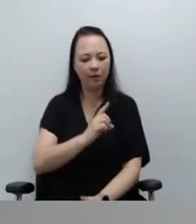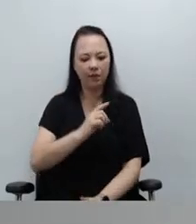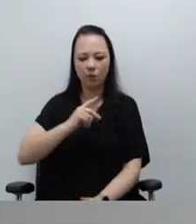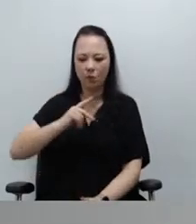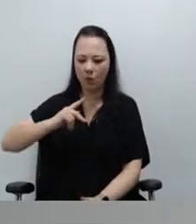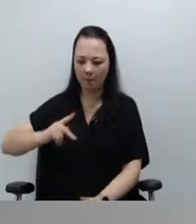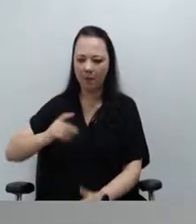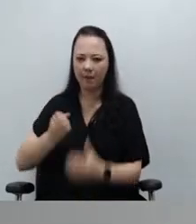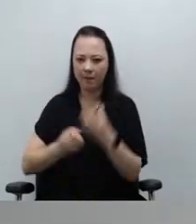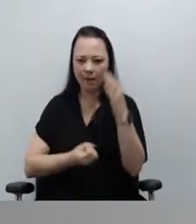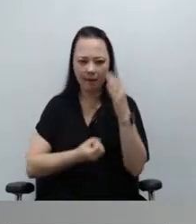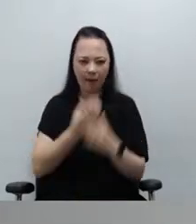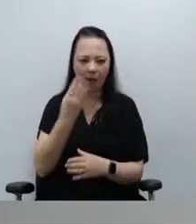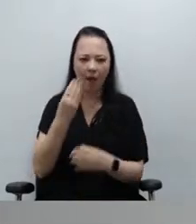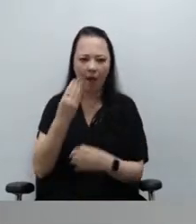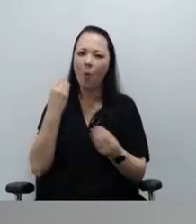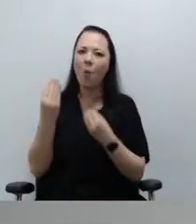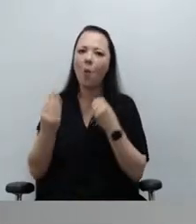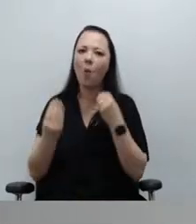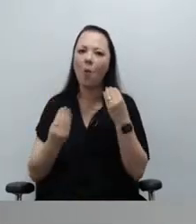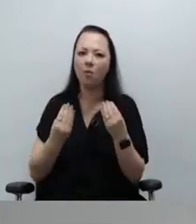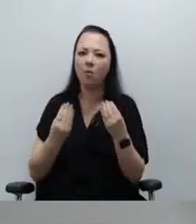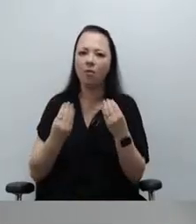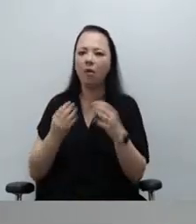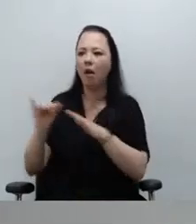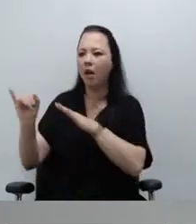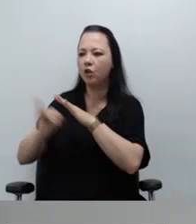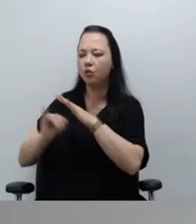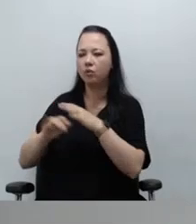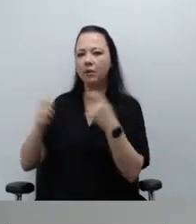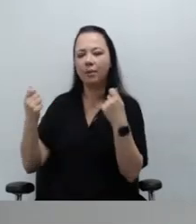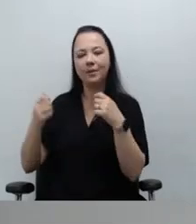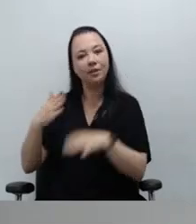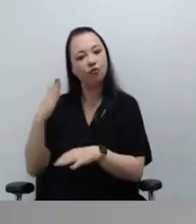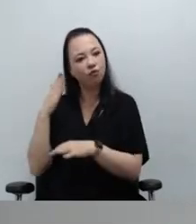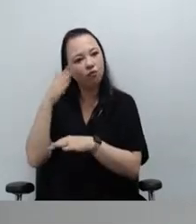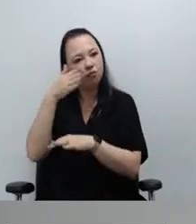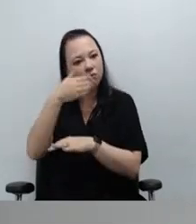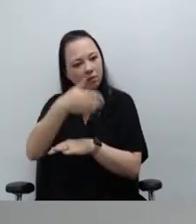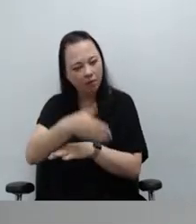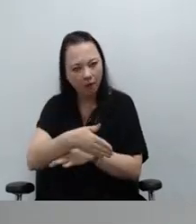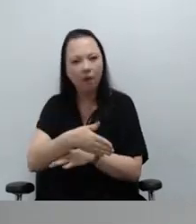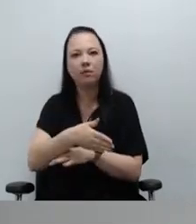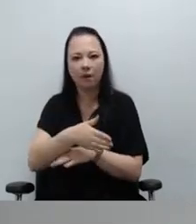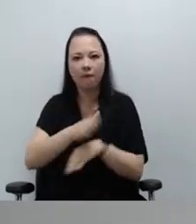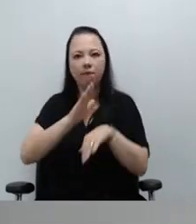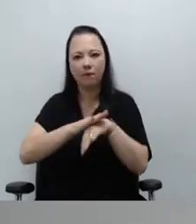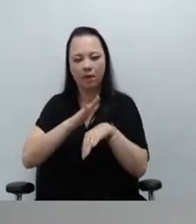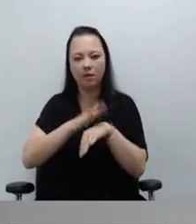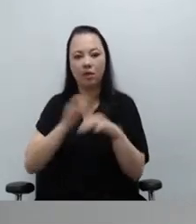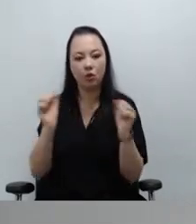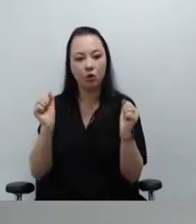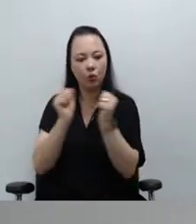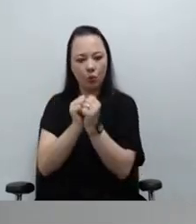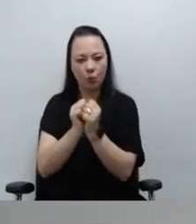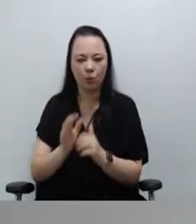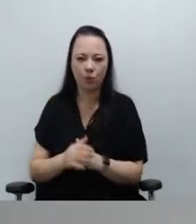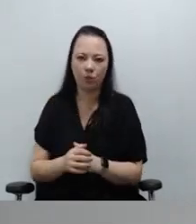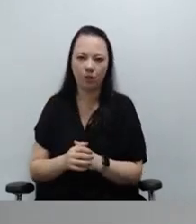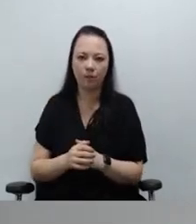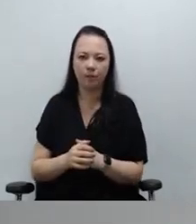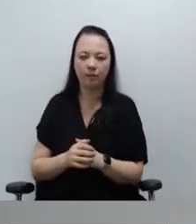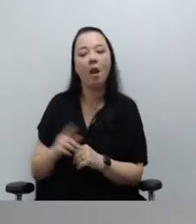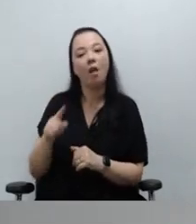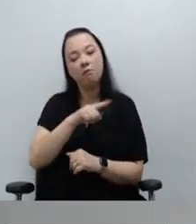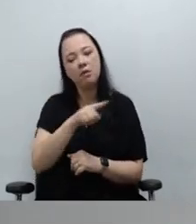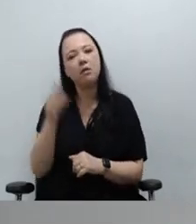sem atribuição direta da instituição nessa importante área. É sabido por todos que